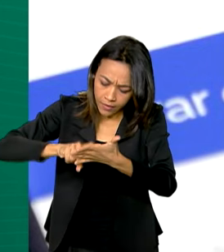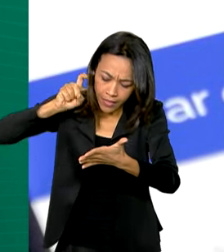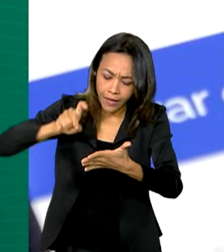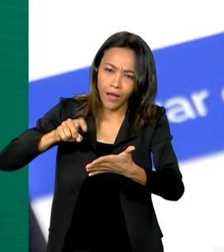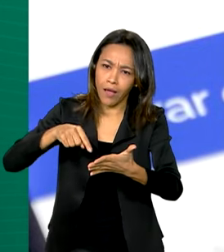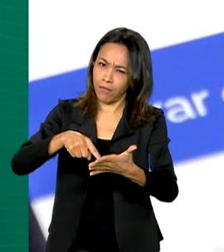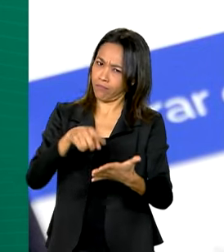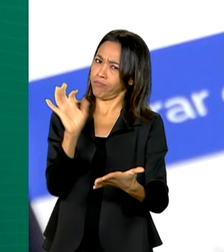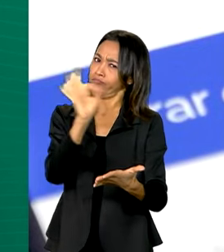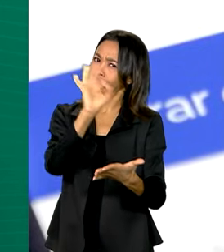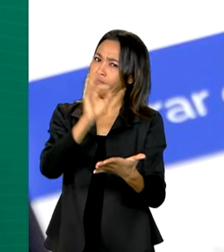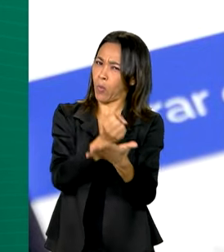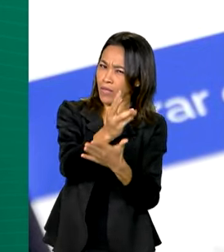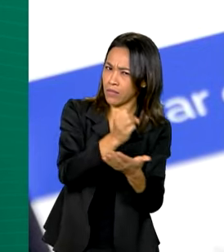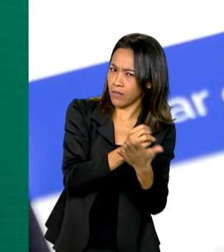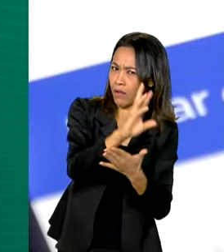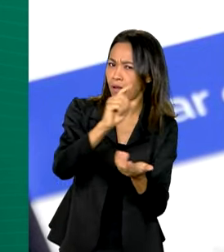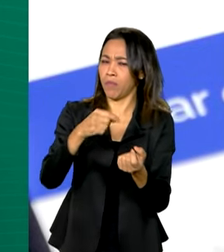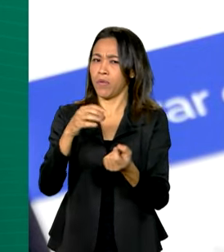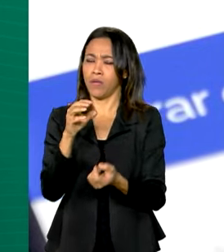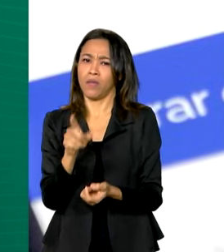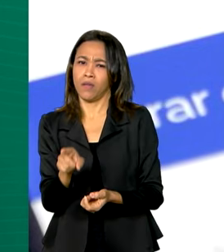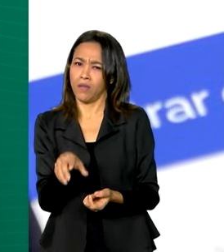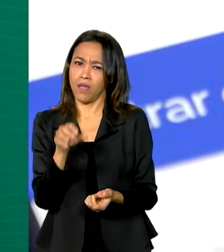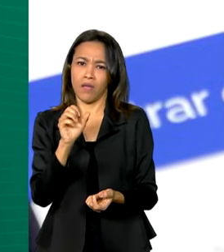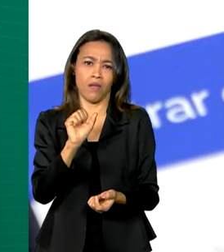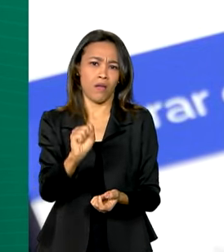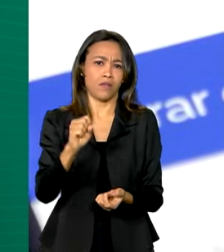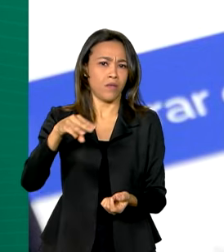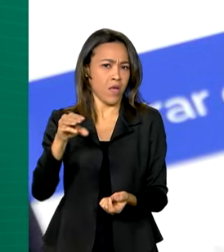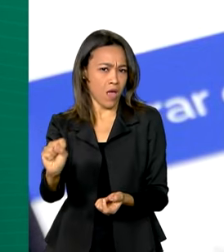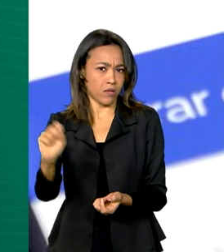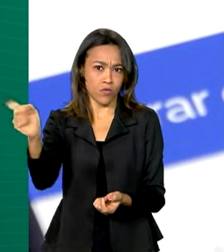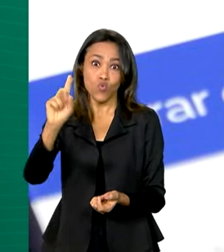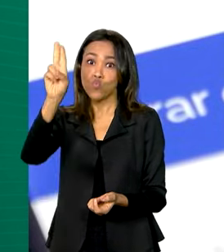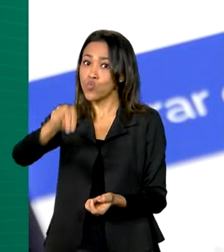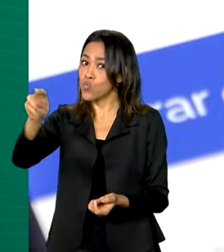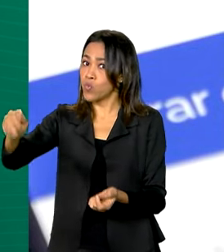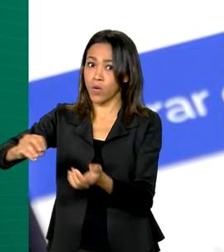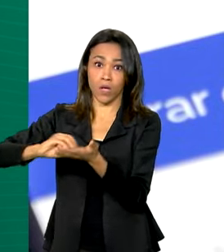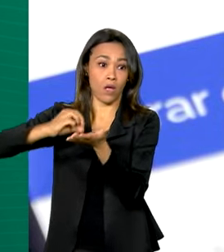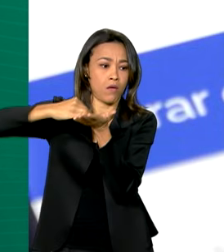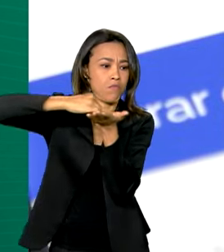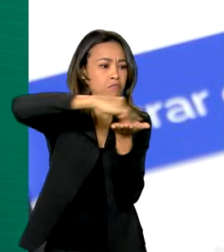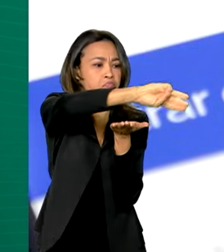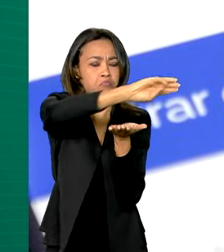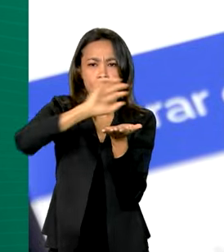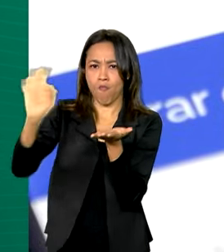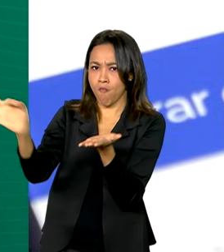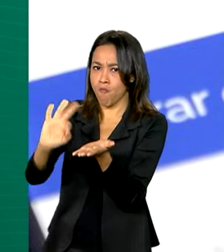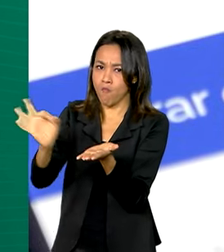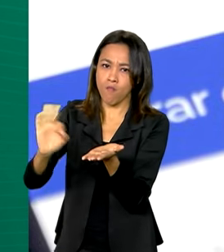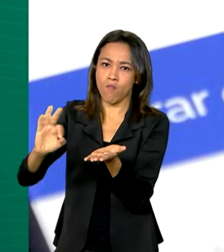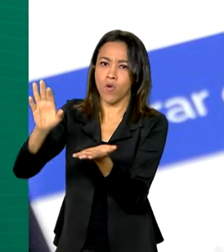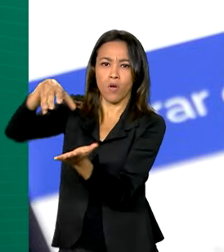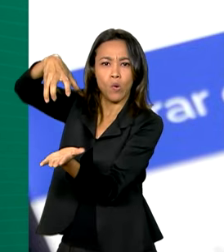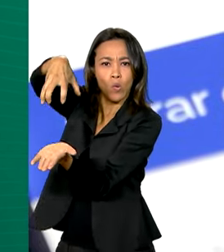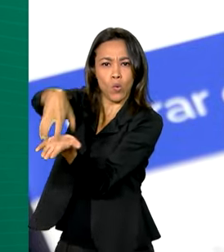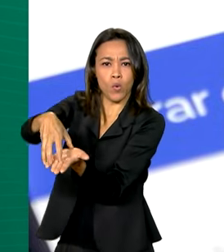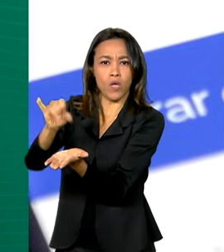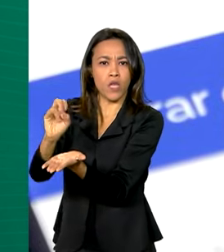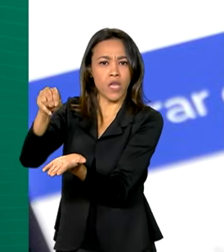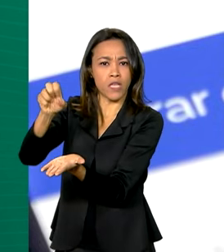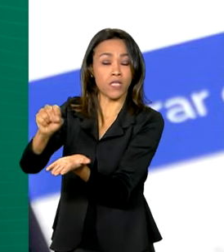SMS ou de WhatsApp. O INSS nunca envia links e o canal digital oficial para envio de